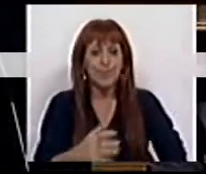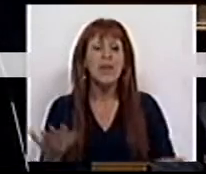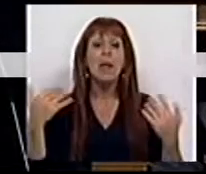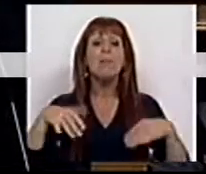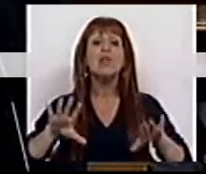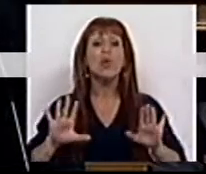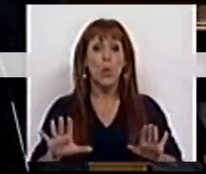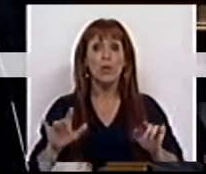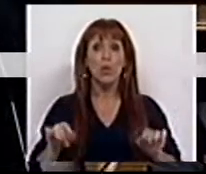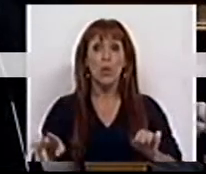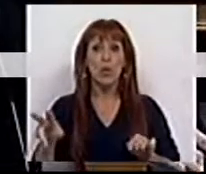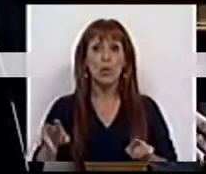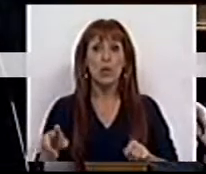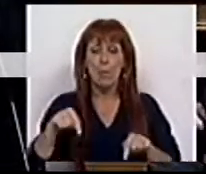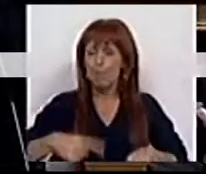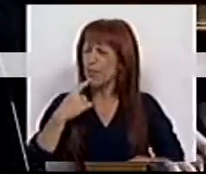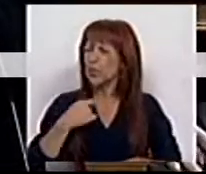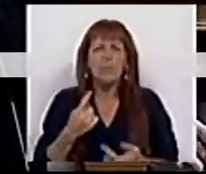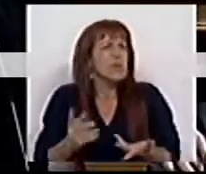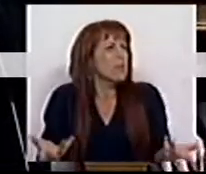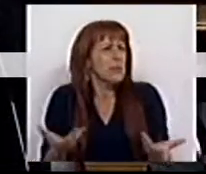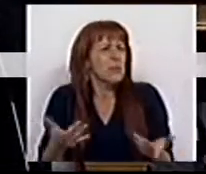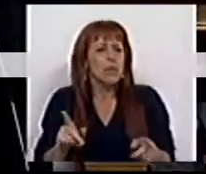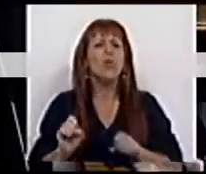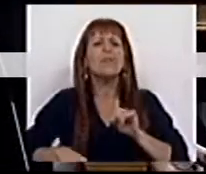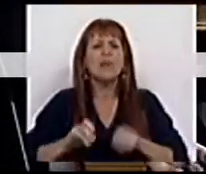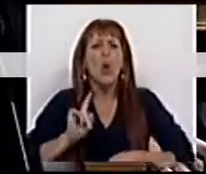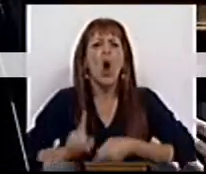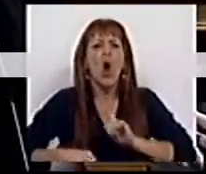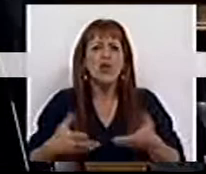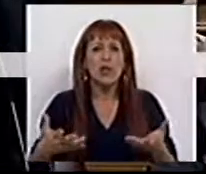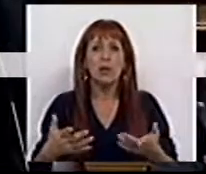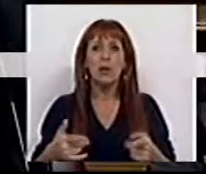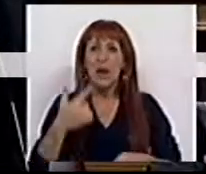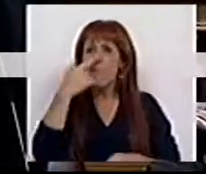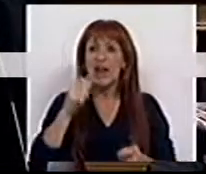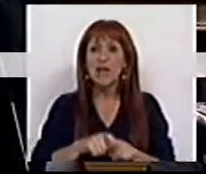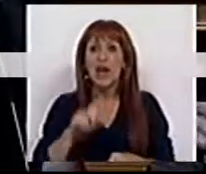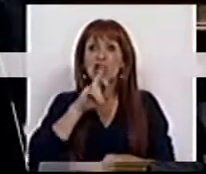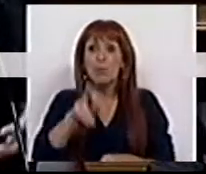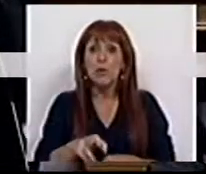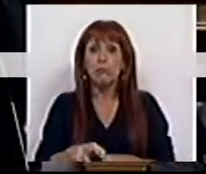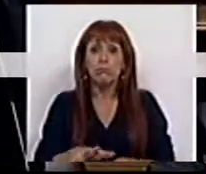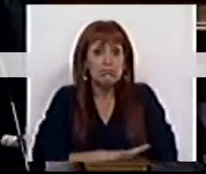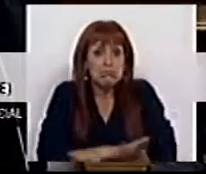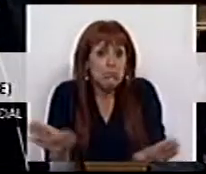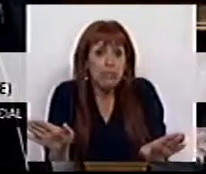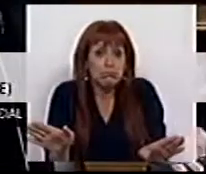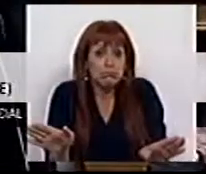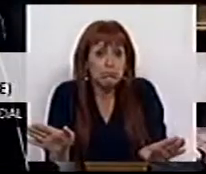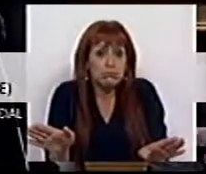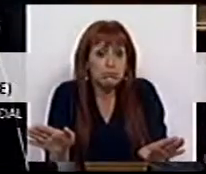Mas quando hoje nos perguntamos, afinal de contas, o que é que se passou, parece que a resposta é absolutamente